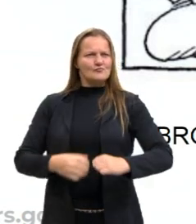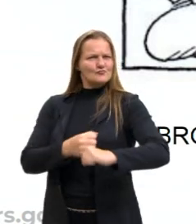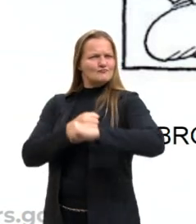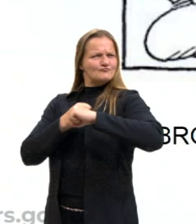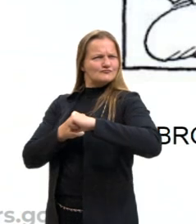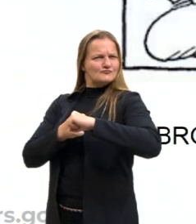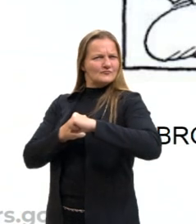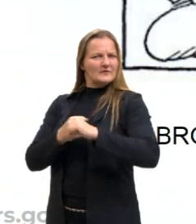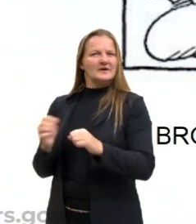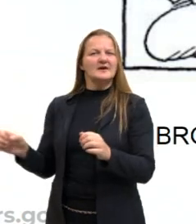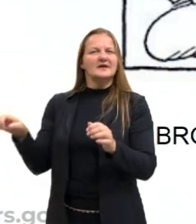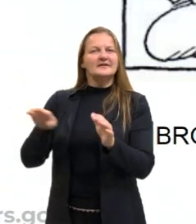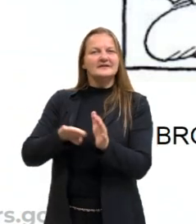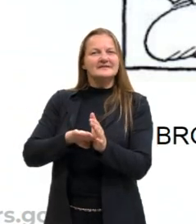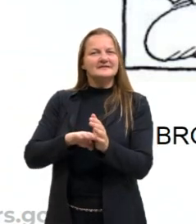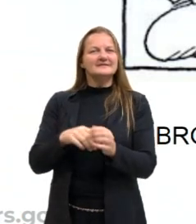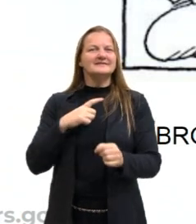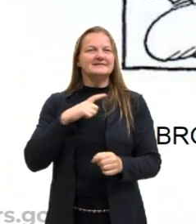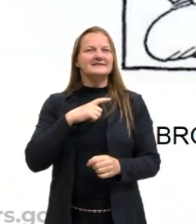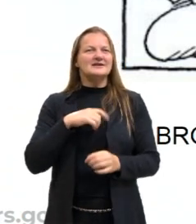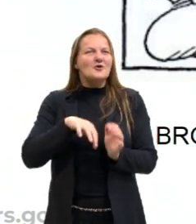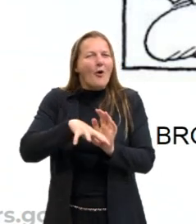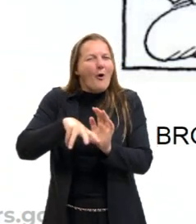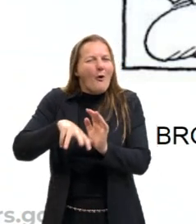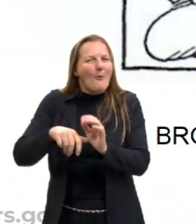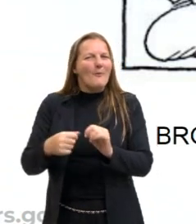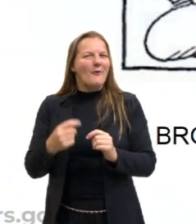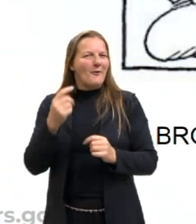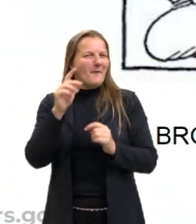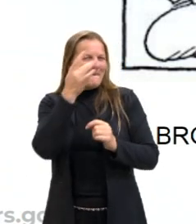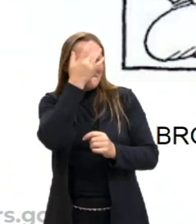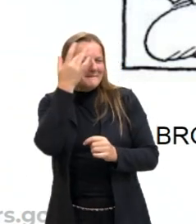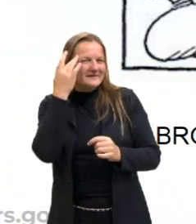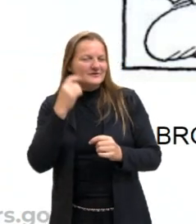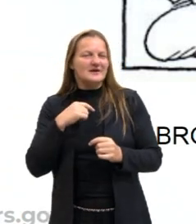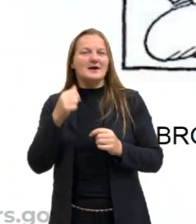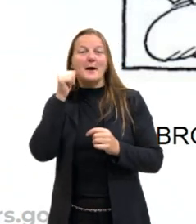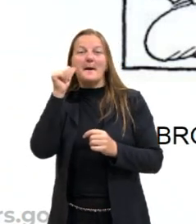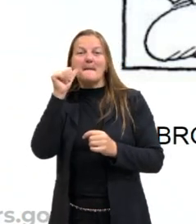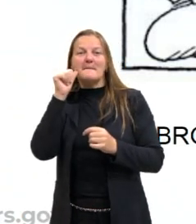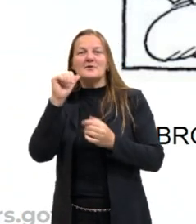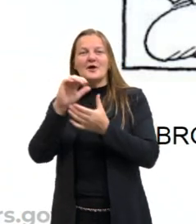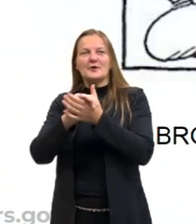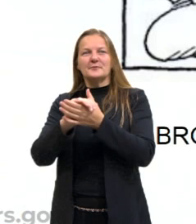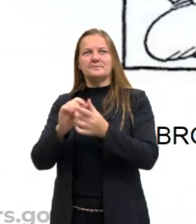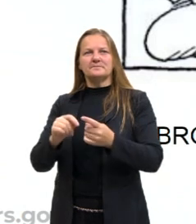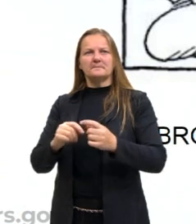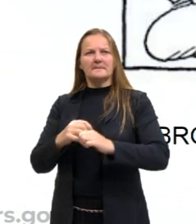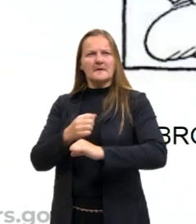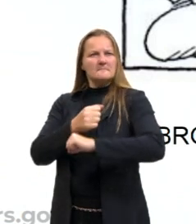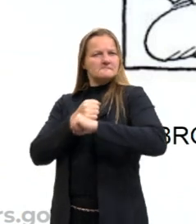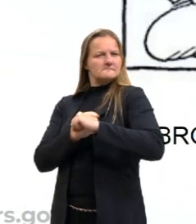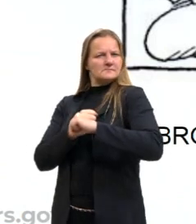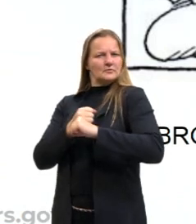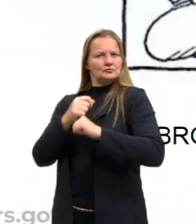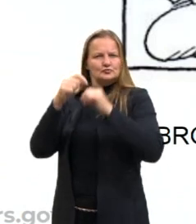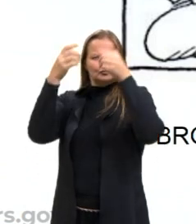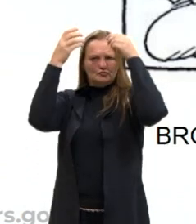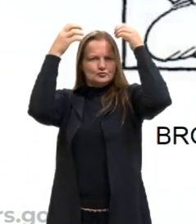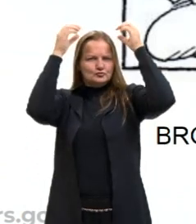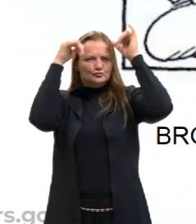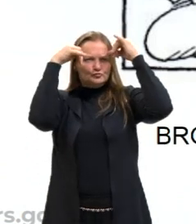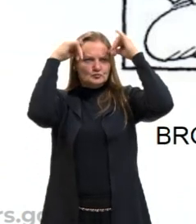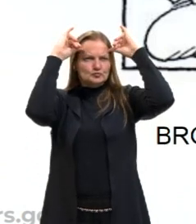trazendo um saco de ouro que ele provavelmente roubou de alguém, e ele pergunta para a esposa dele, que também está vestida como uma viking, com um chapéu, com uns